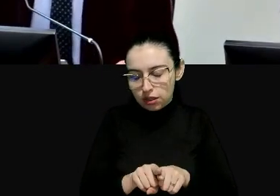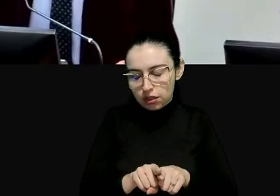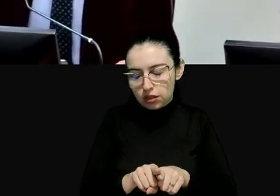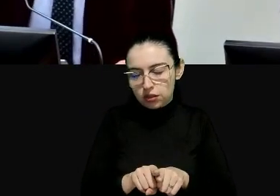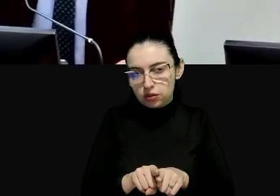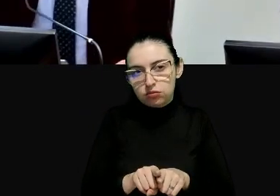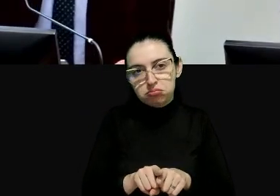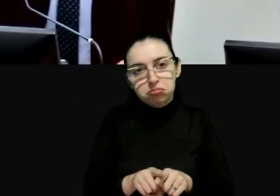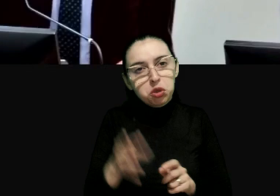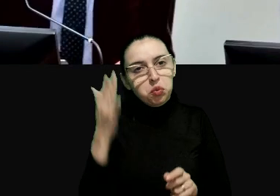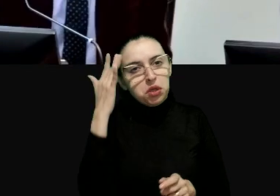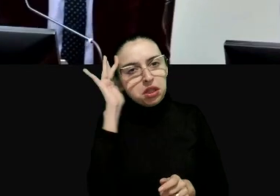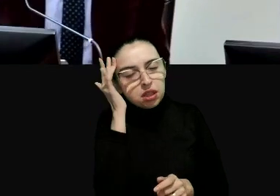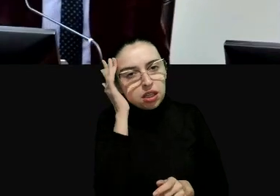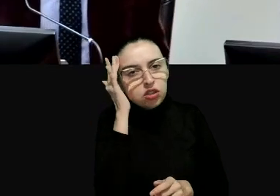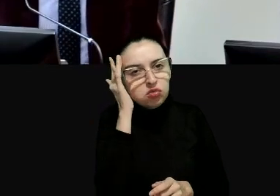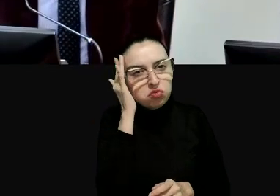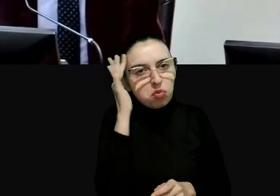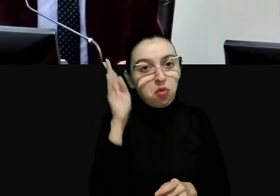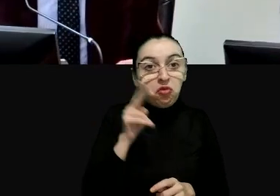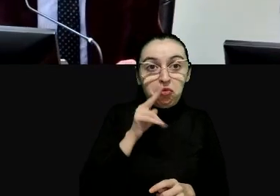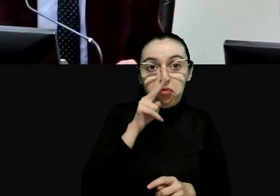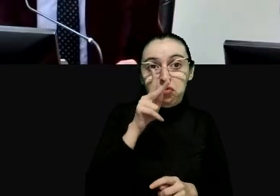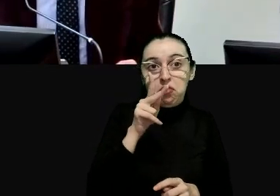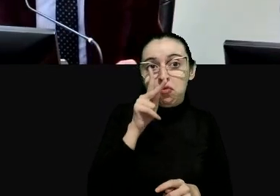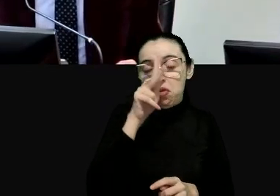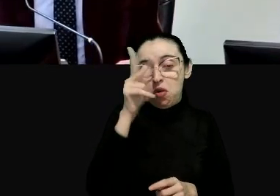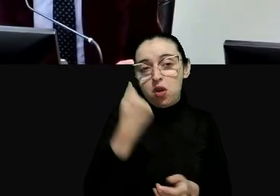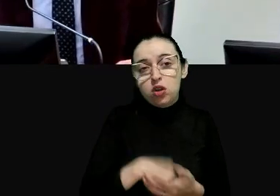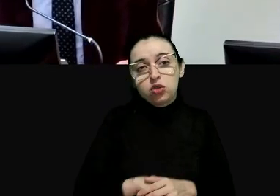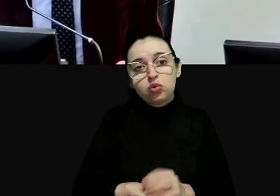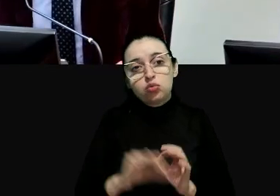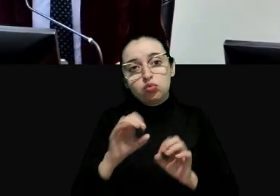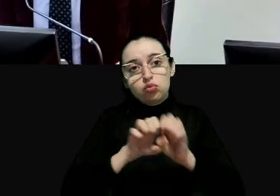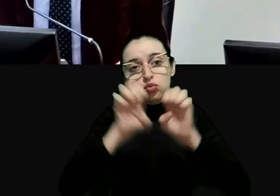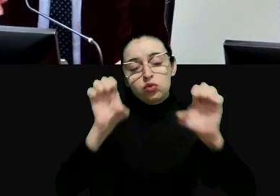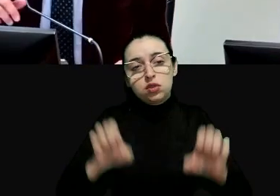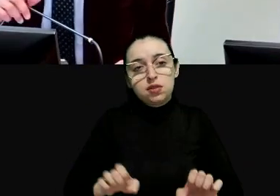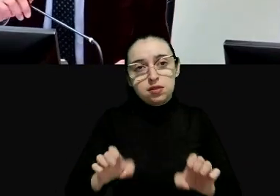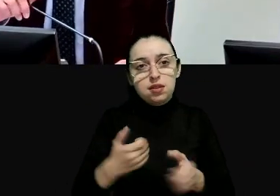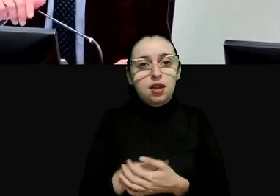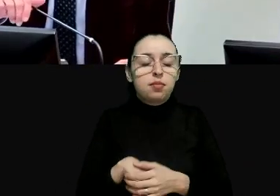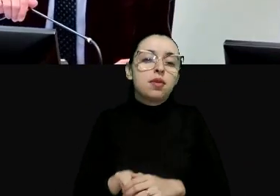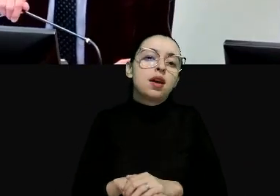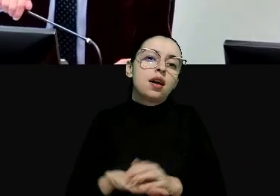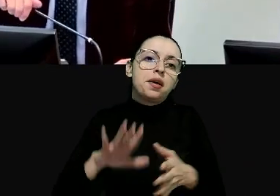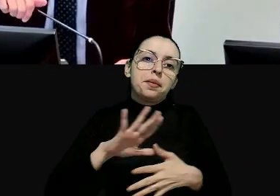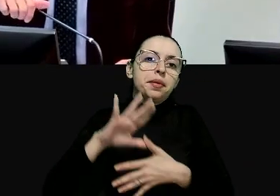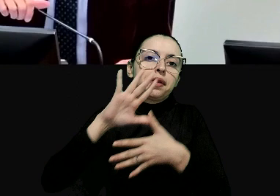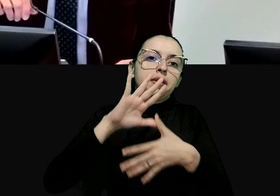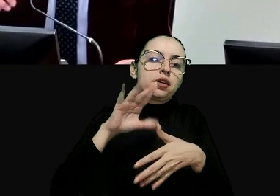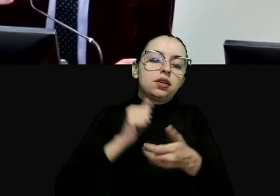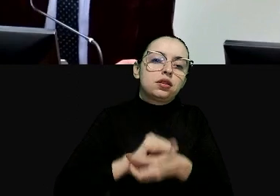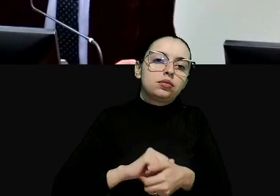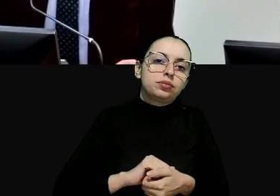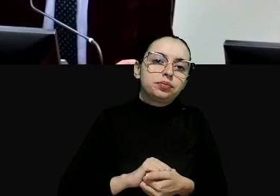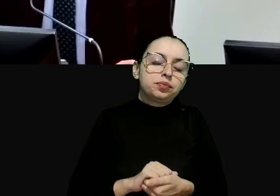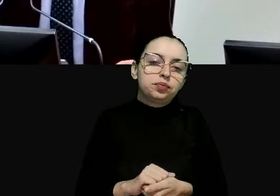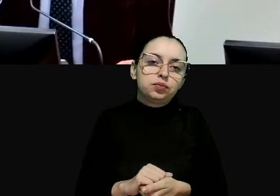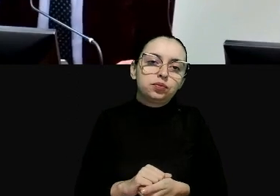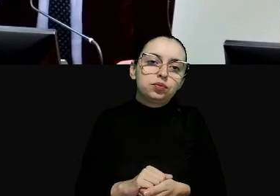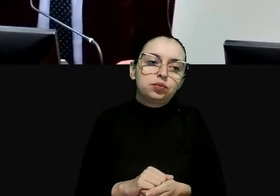era uma interpretação muito forte do sistema da convenção americana mas